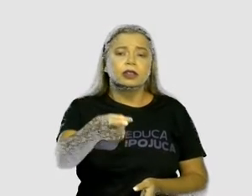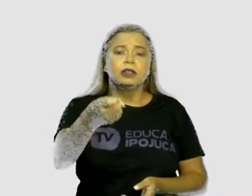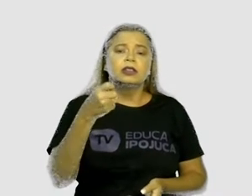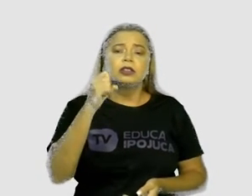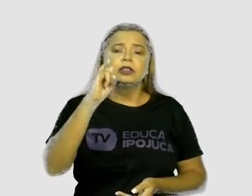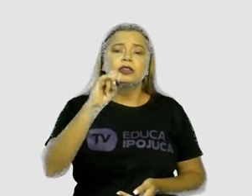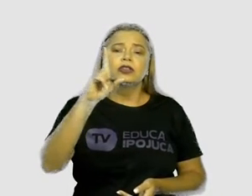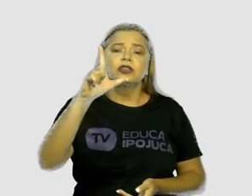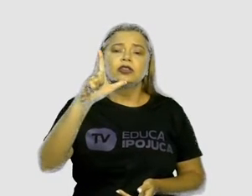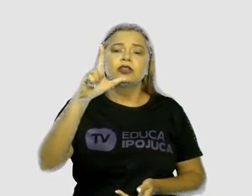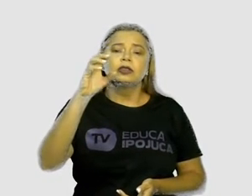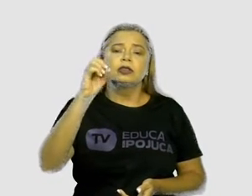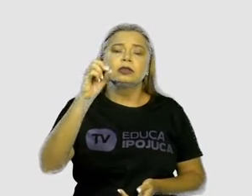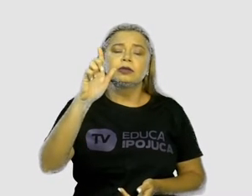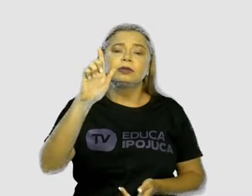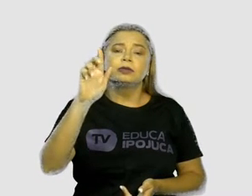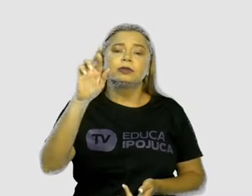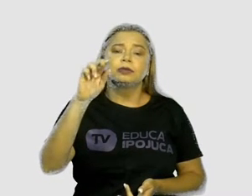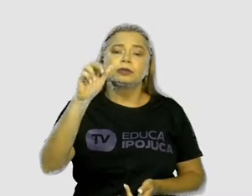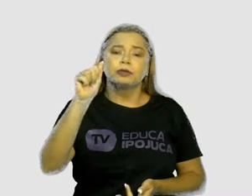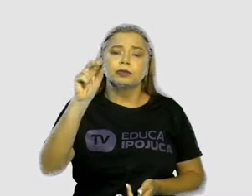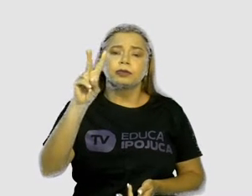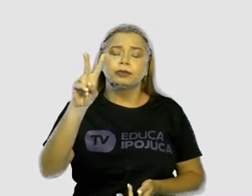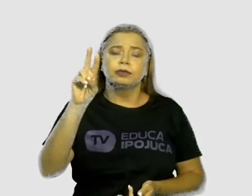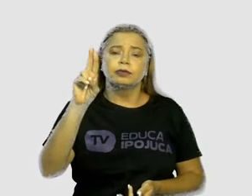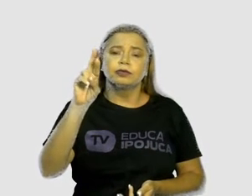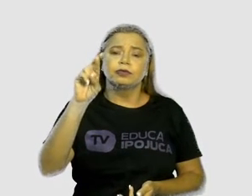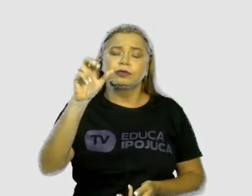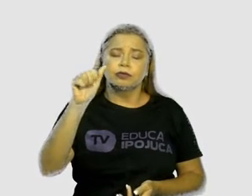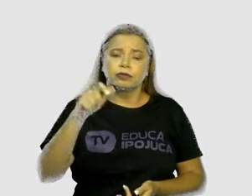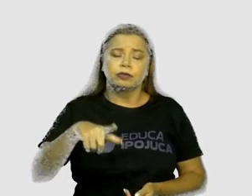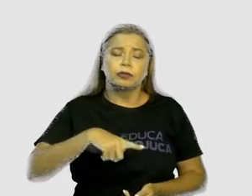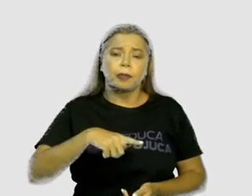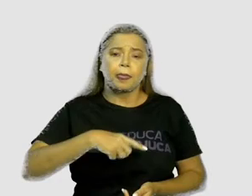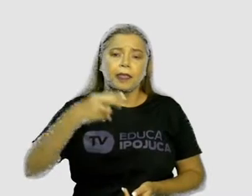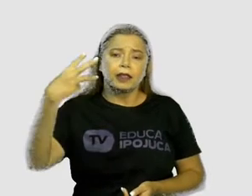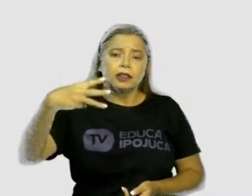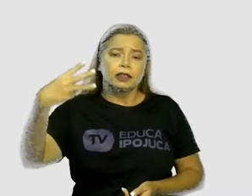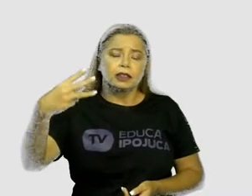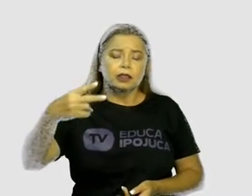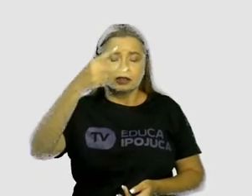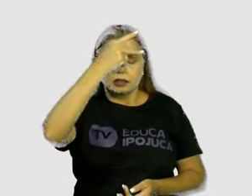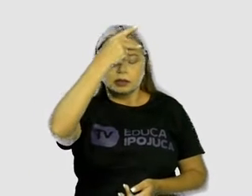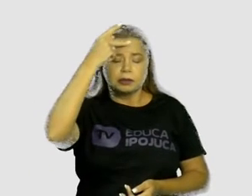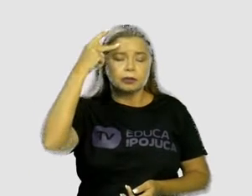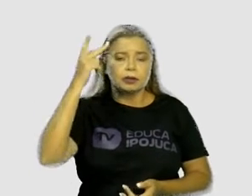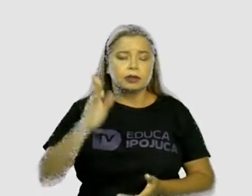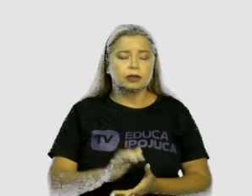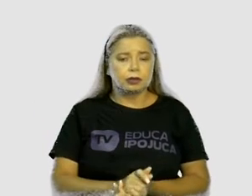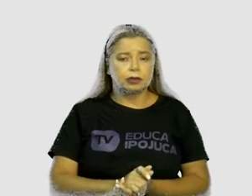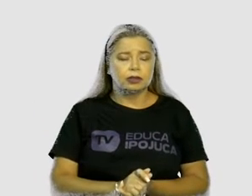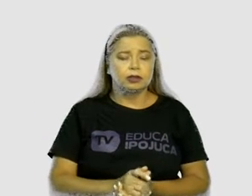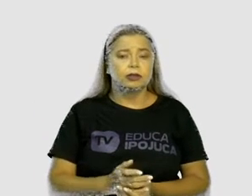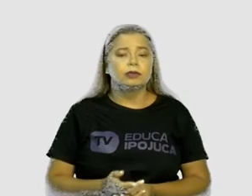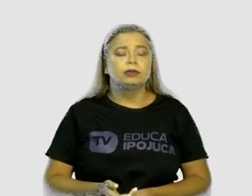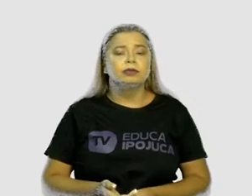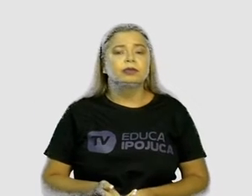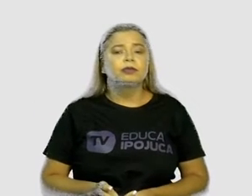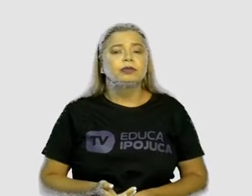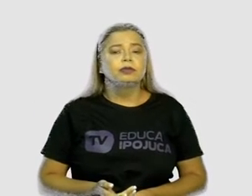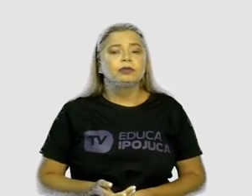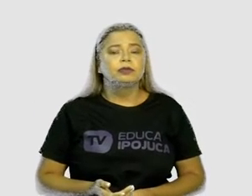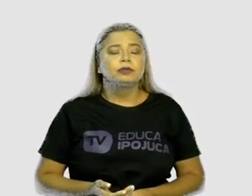Observem o instrumento do primeiro personagem, desse personagem que está com